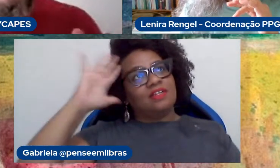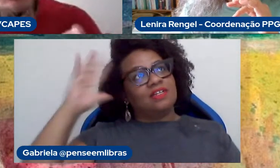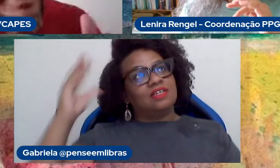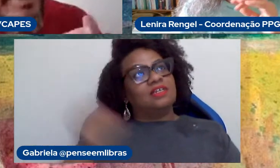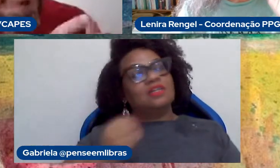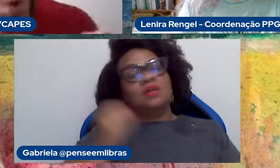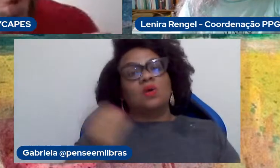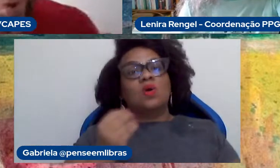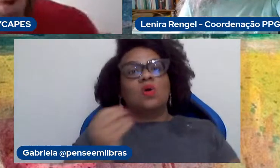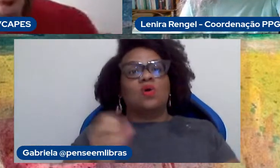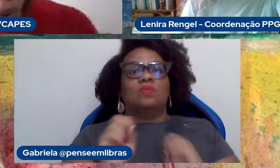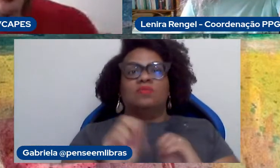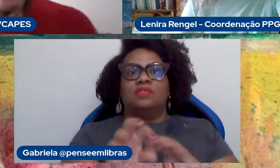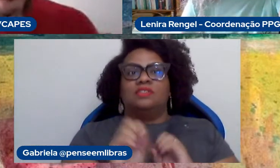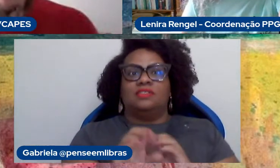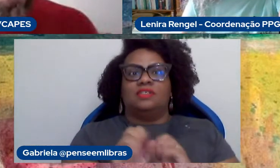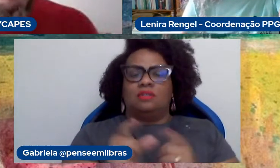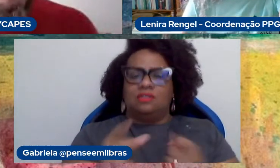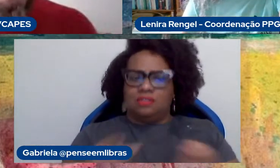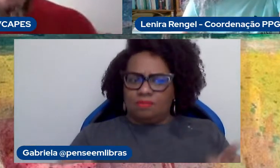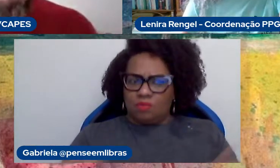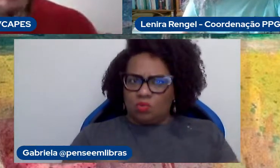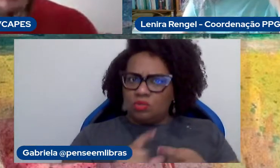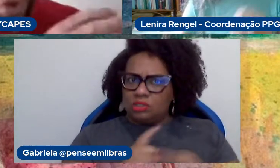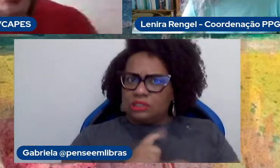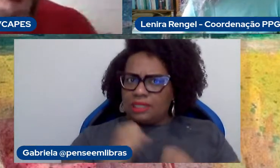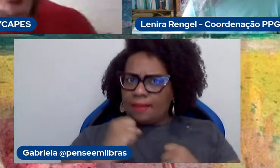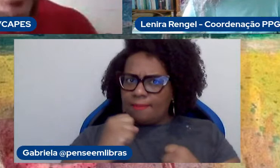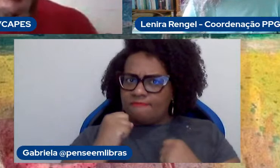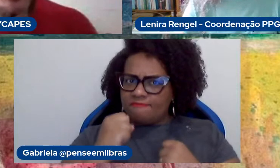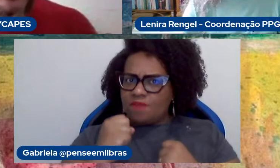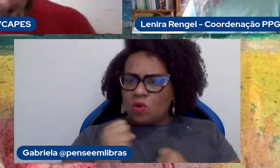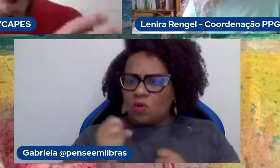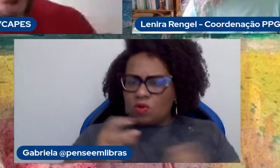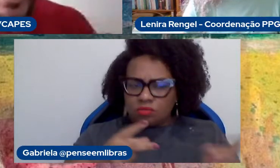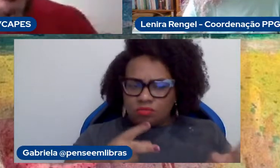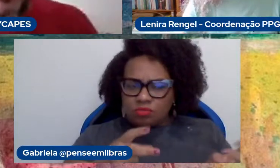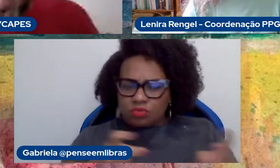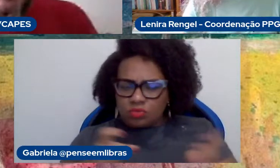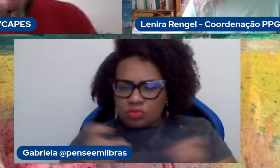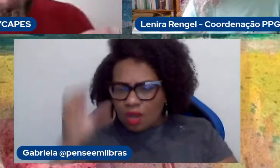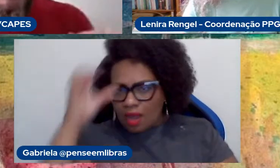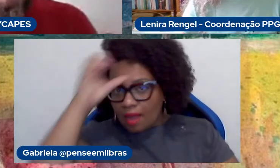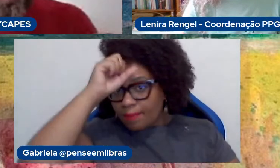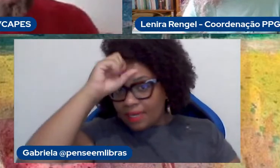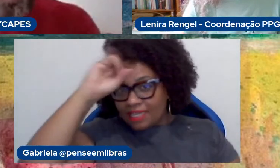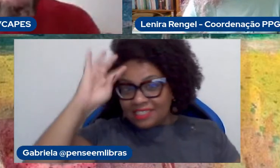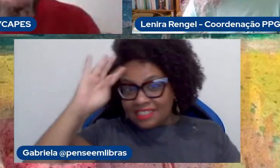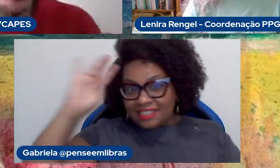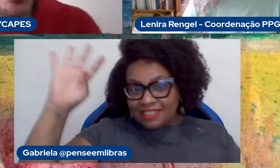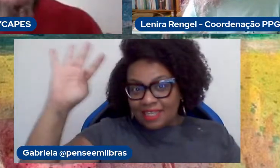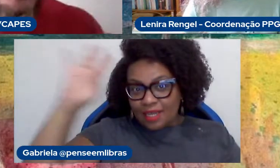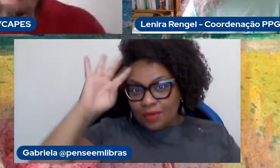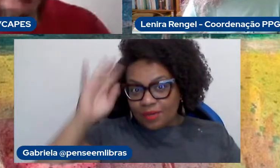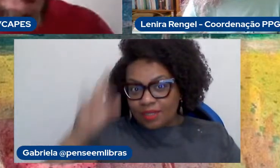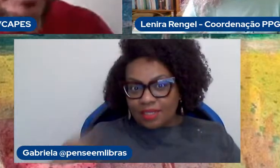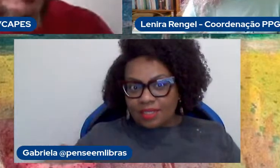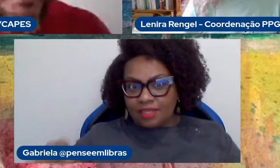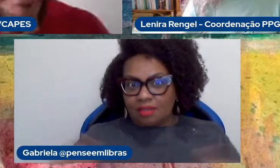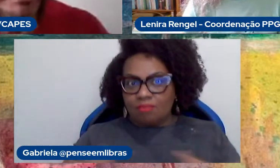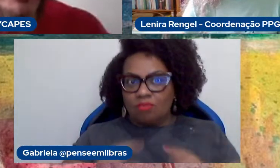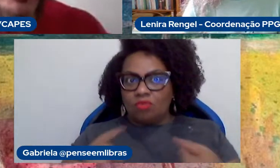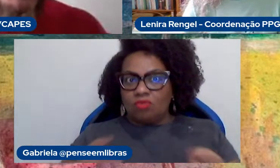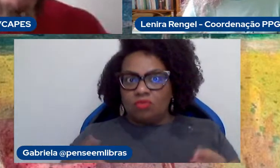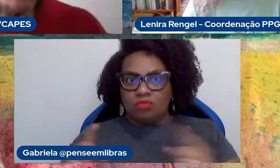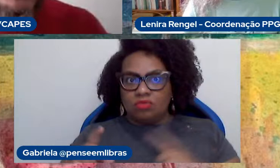em música, isso é muito forte, essa questão do gnóstico, você aprende teoria da música, música é visto como algo quase que literário, a gente aprende